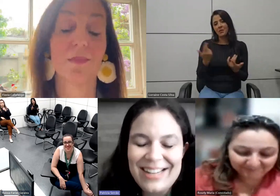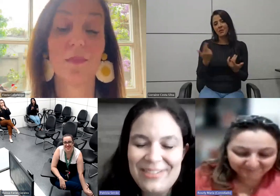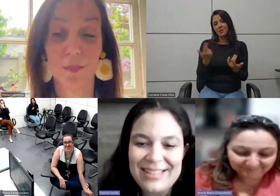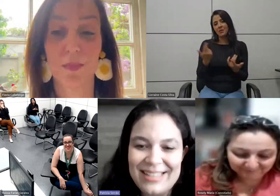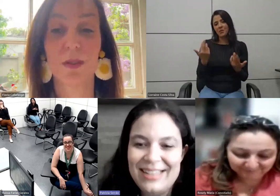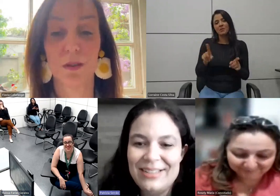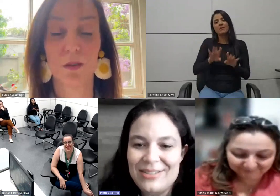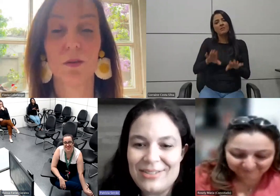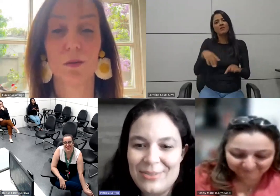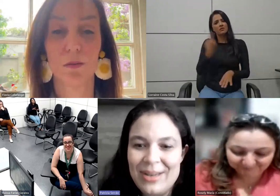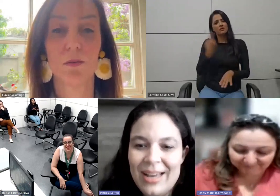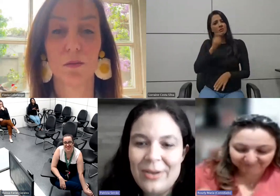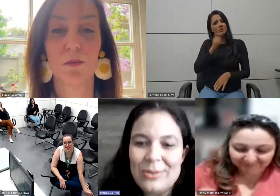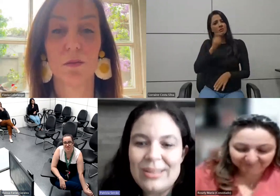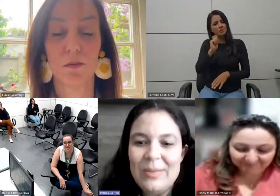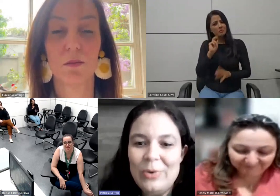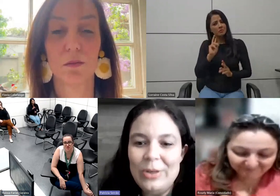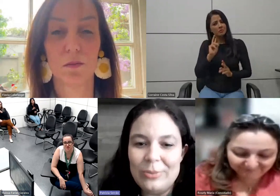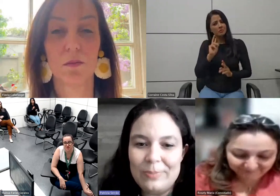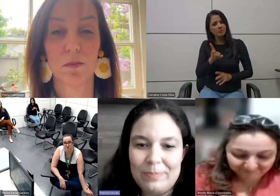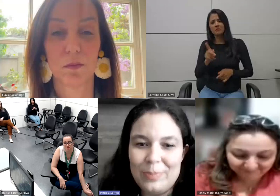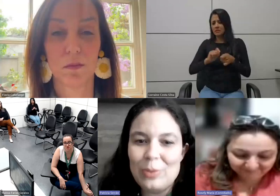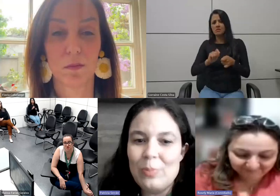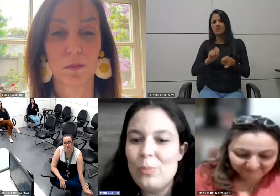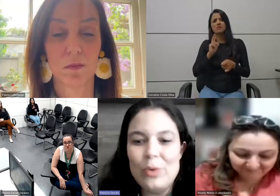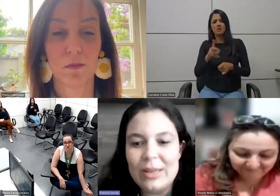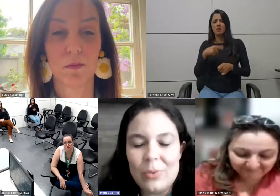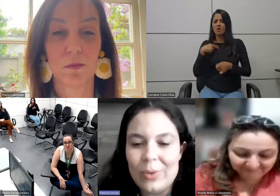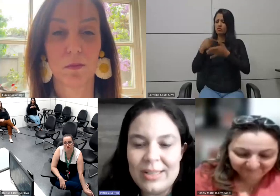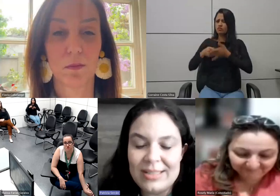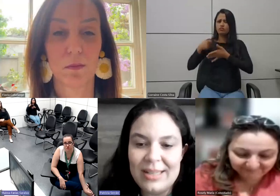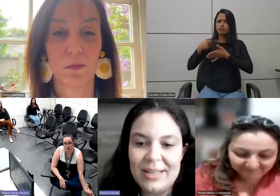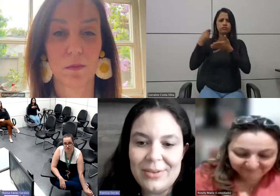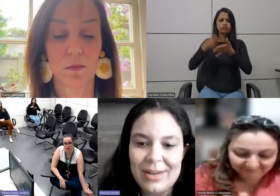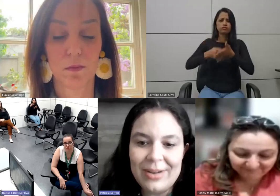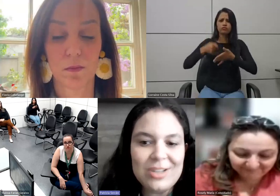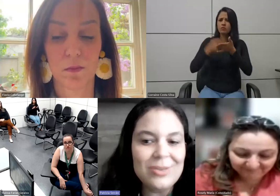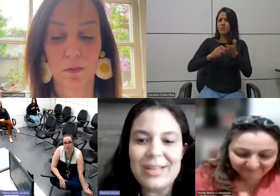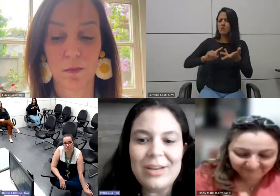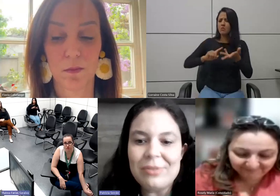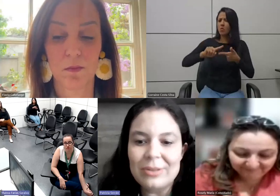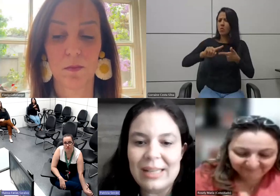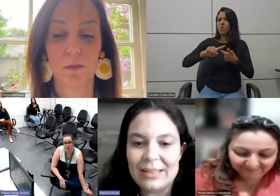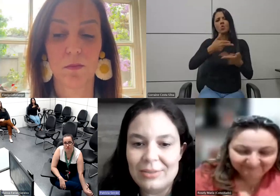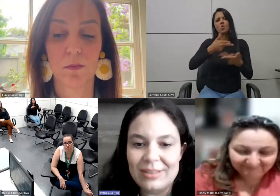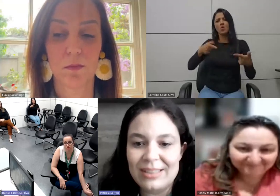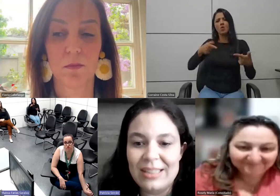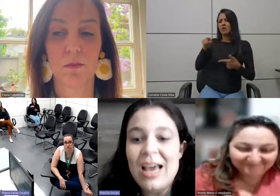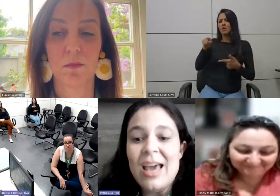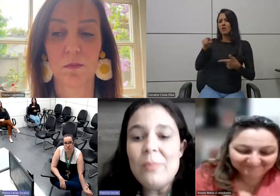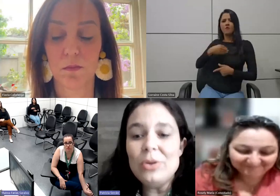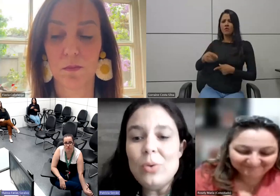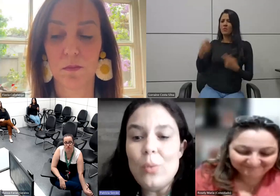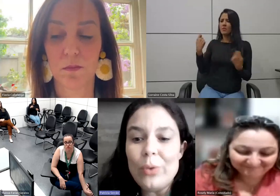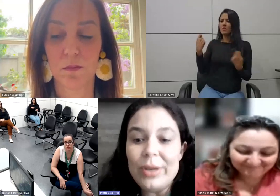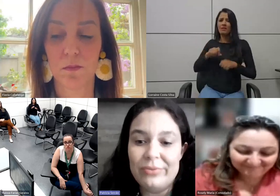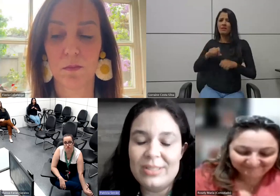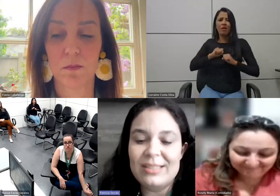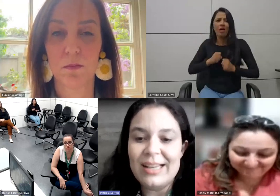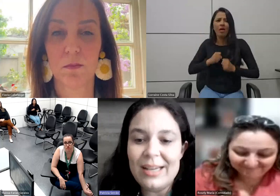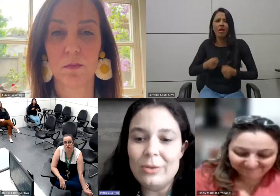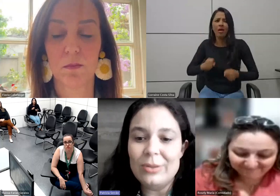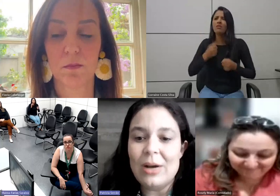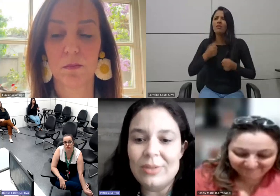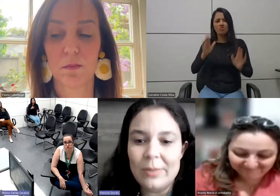a gente tem que fazer isso. Eu lutei muito por muita coisa e eu quero que eles não tenham que lutar tanto assim. É muito